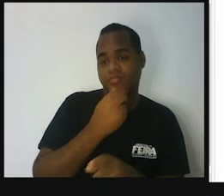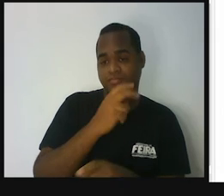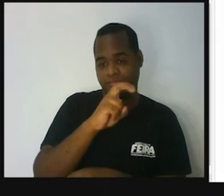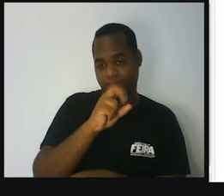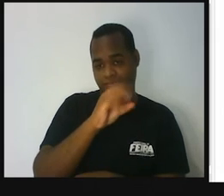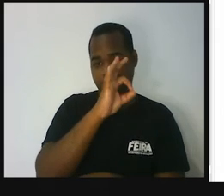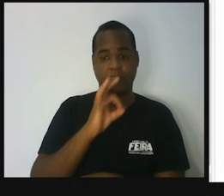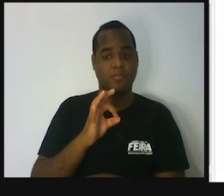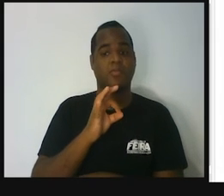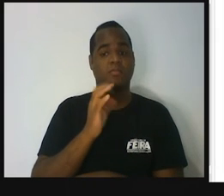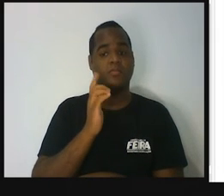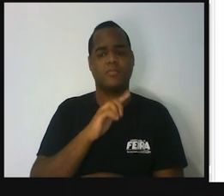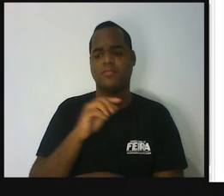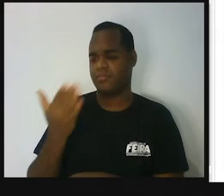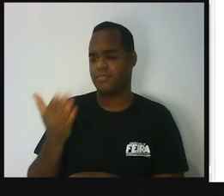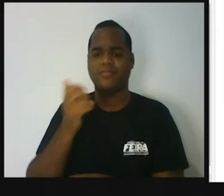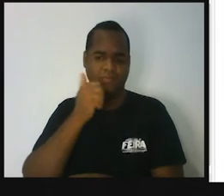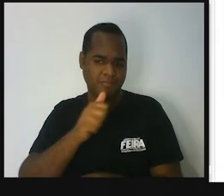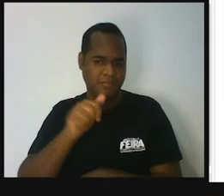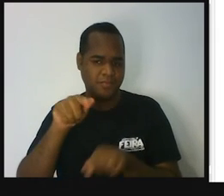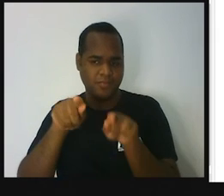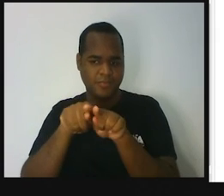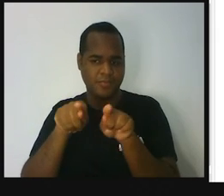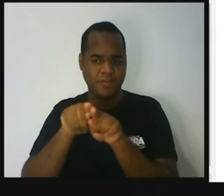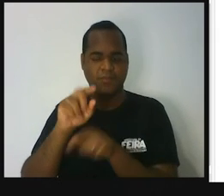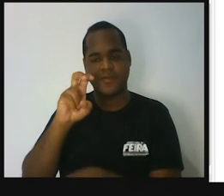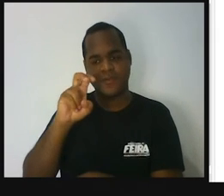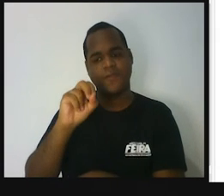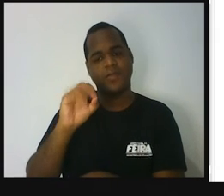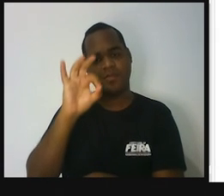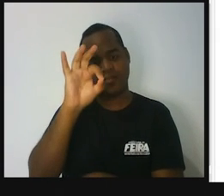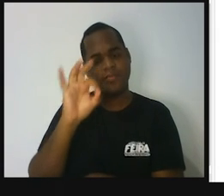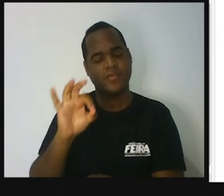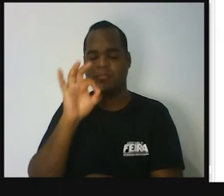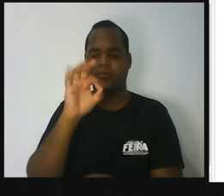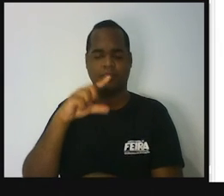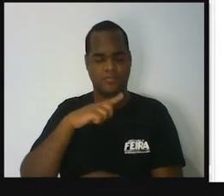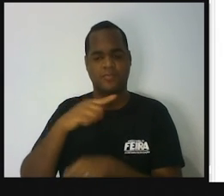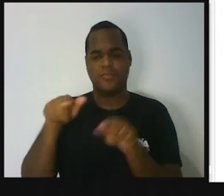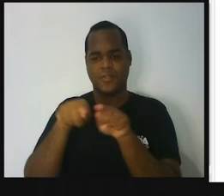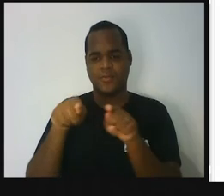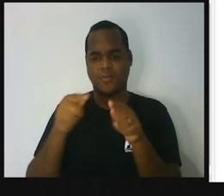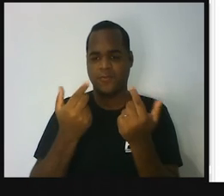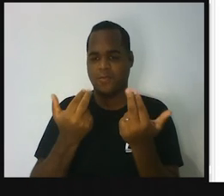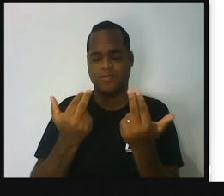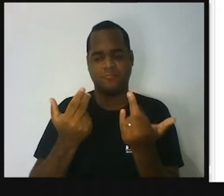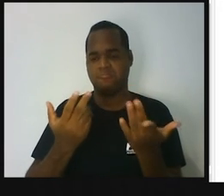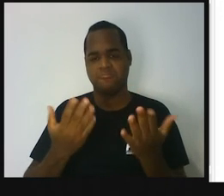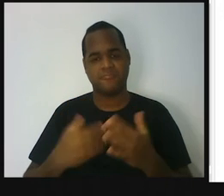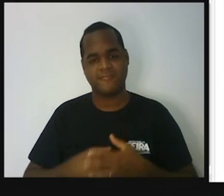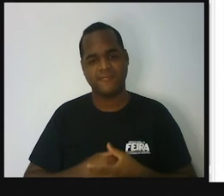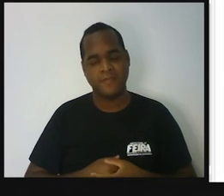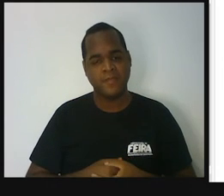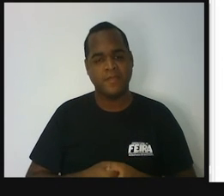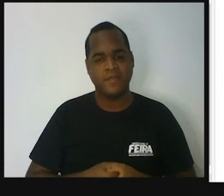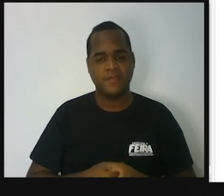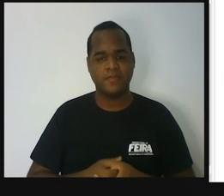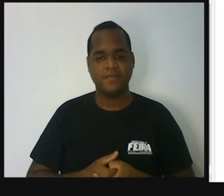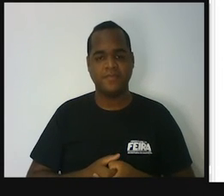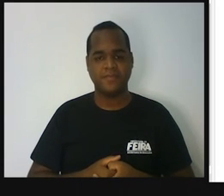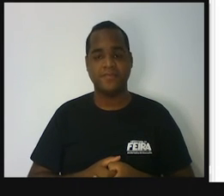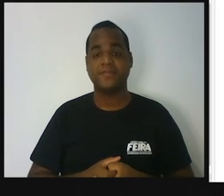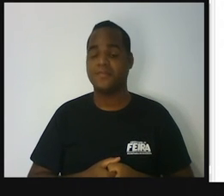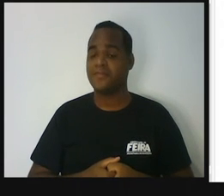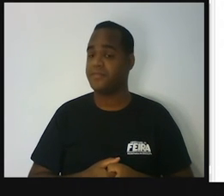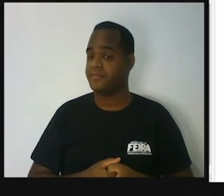de nascer menino, logo, quantos porcentos de chance para nascer menina? A mesma coisa, né? A